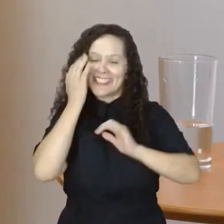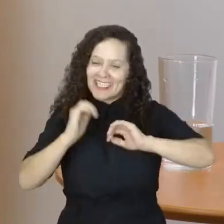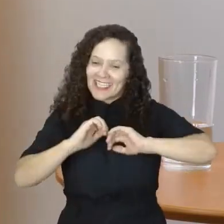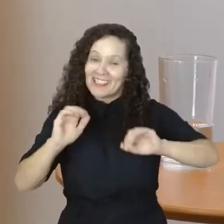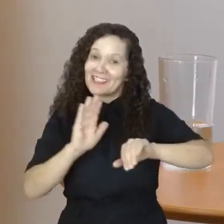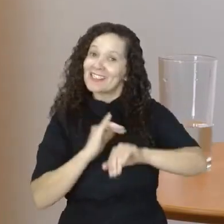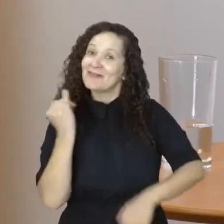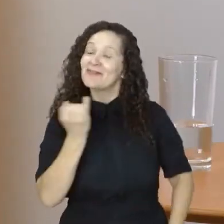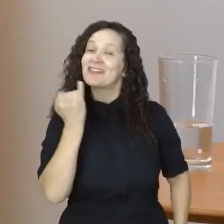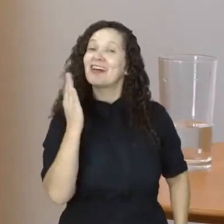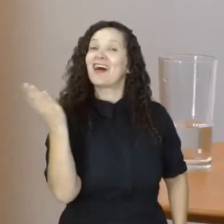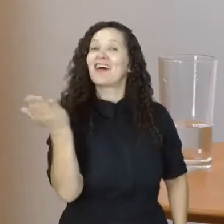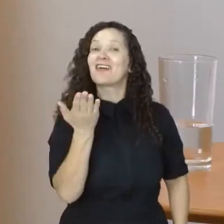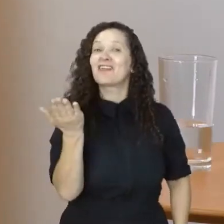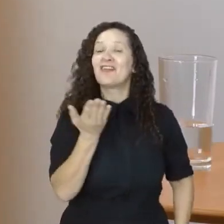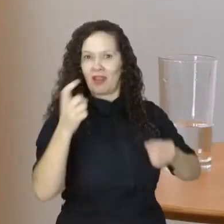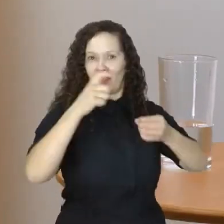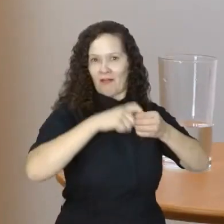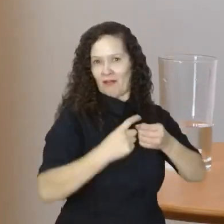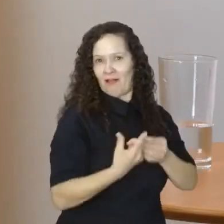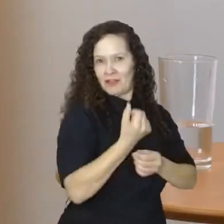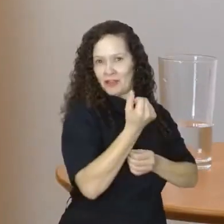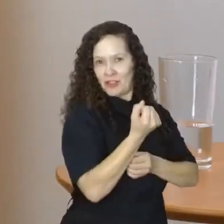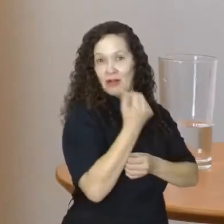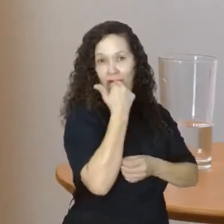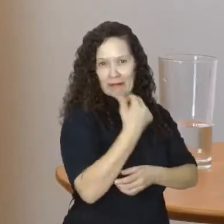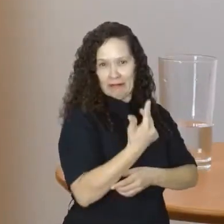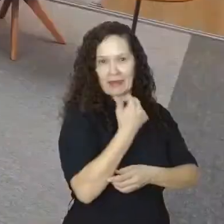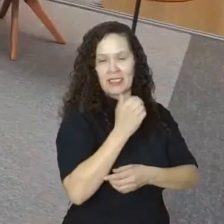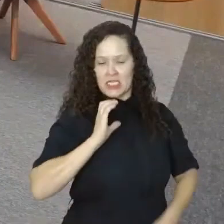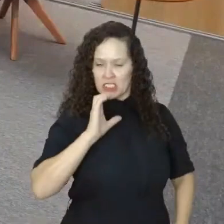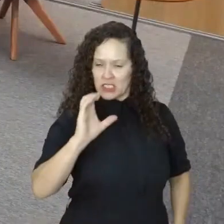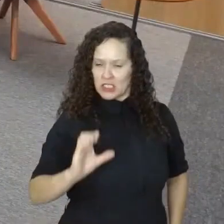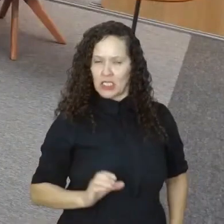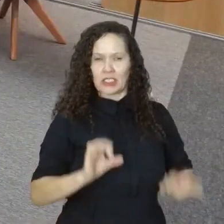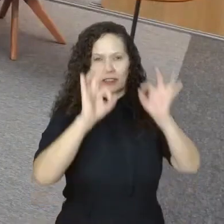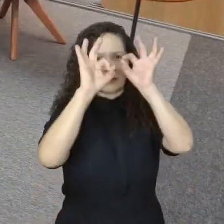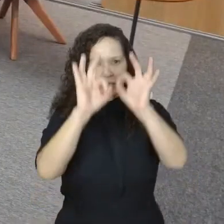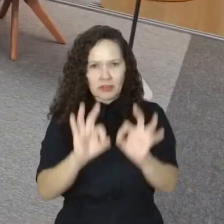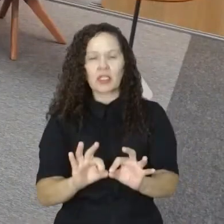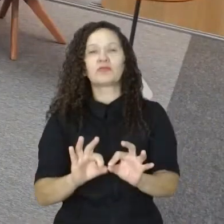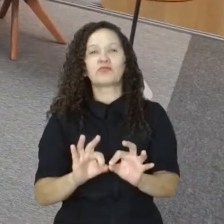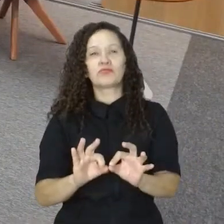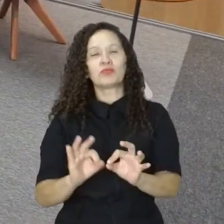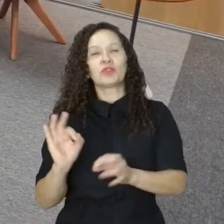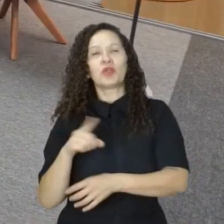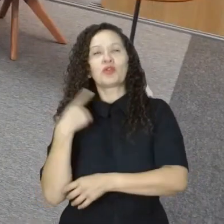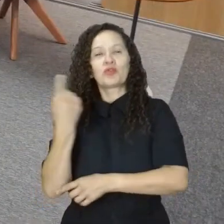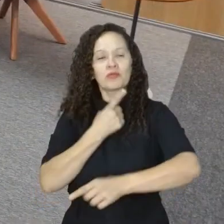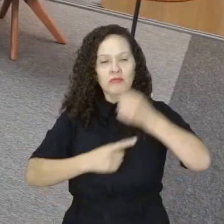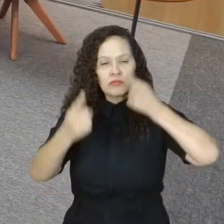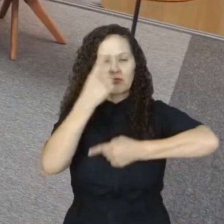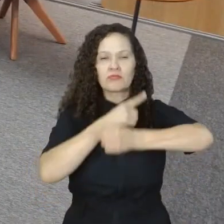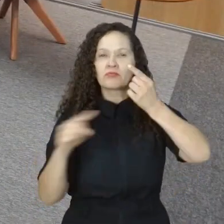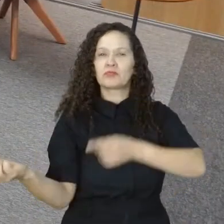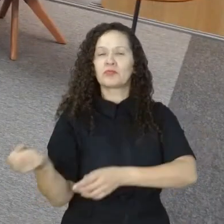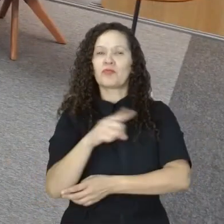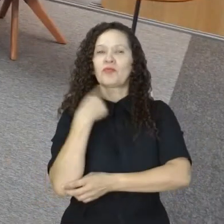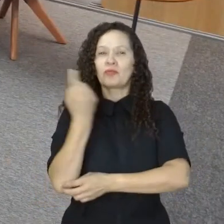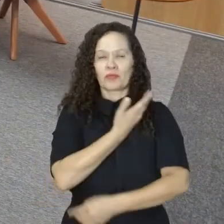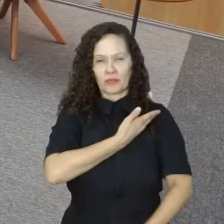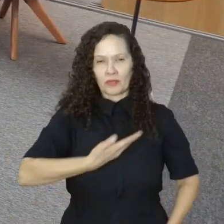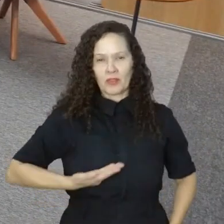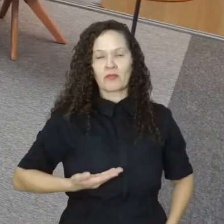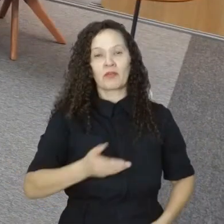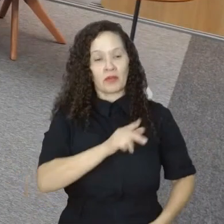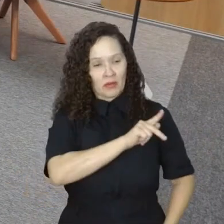importante ainda, agora vai receber de volta. Isso é cidadania plena. Isso é modernidade, transformação que o nosso governo,